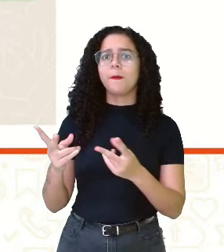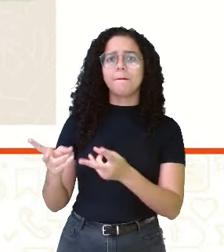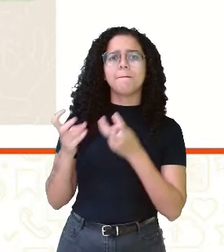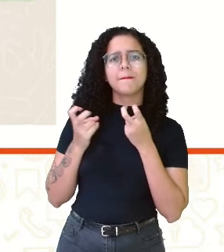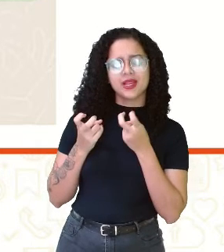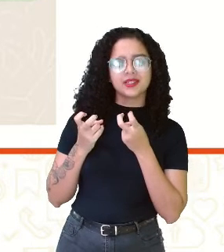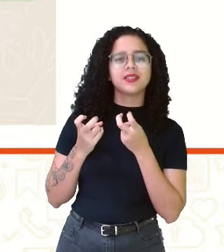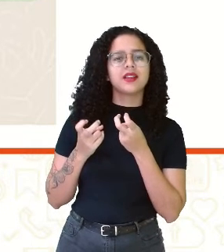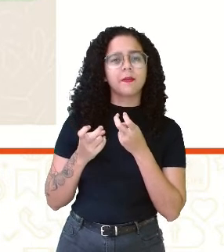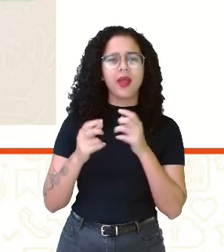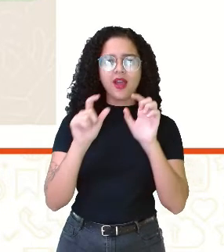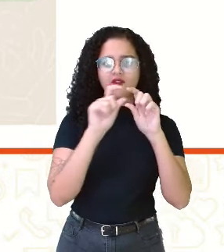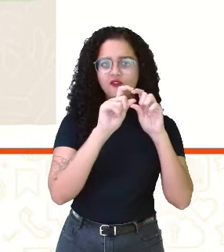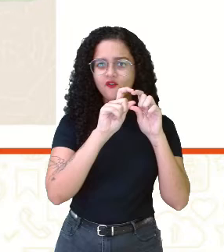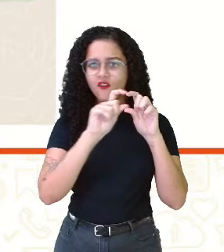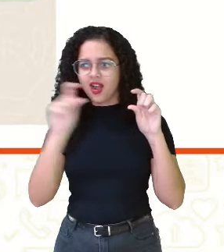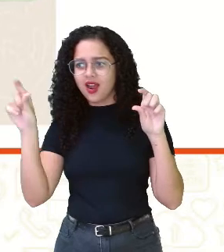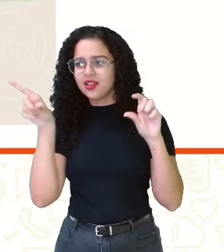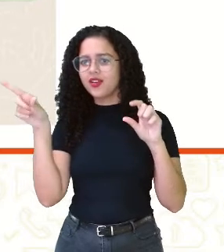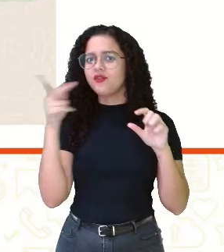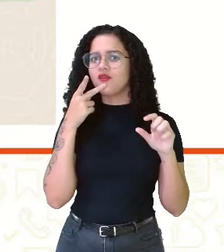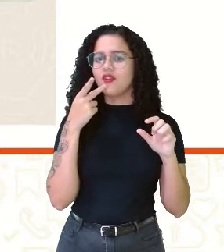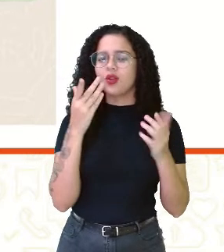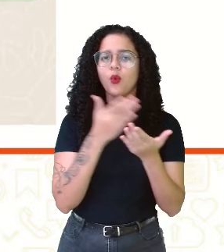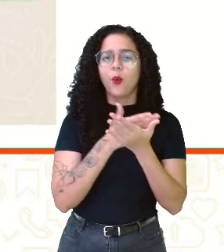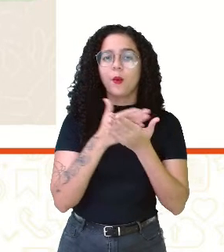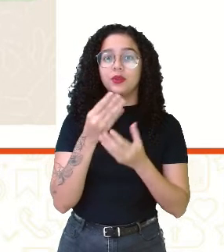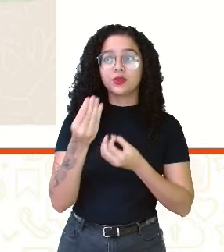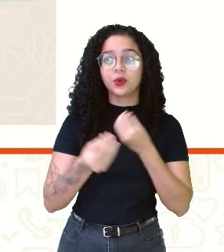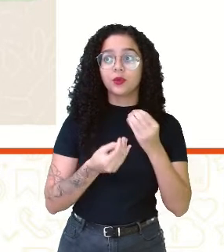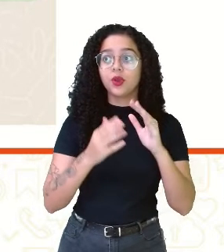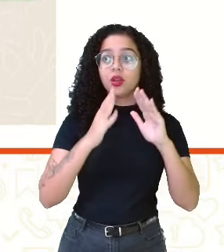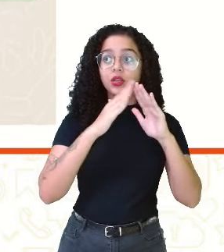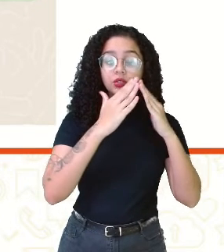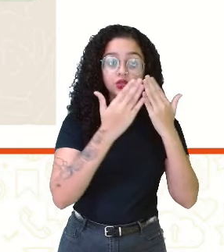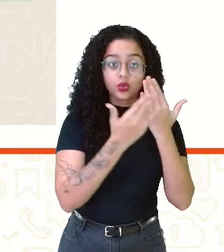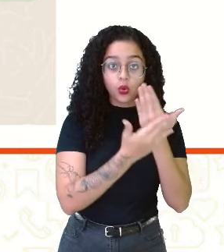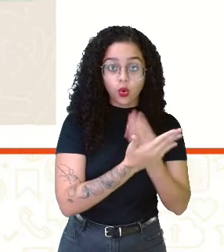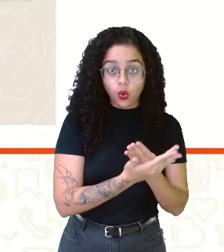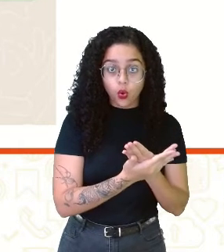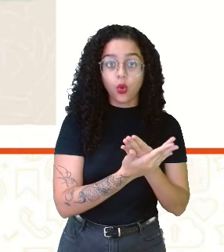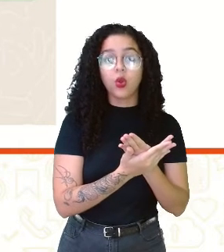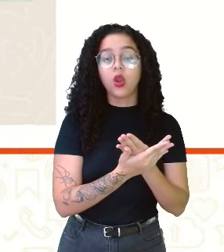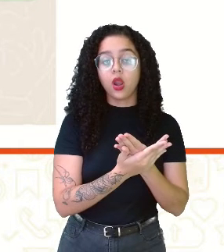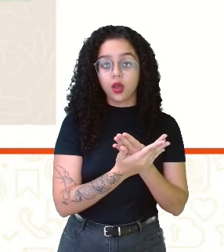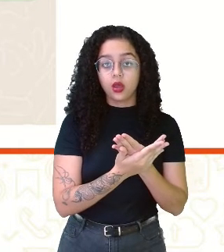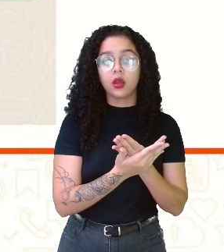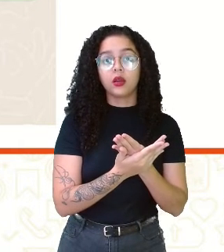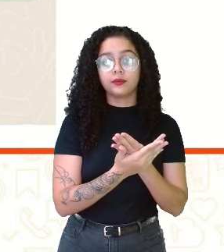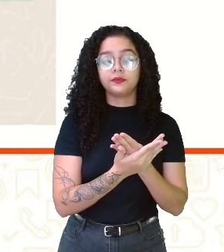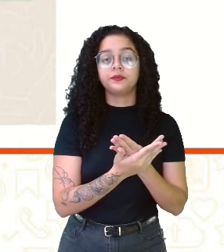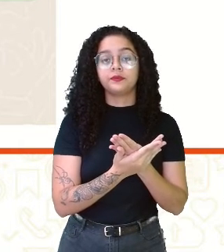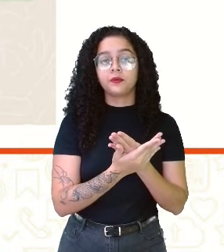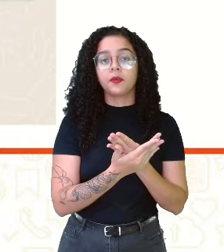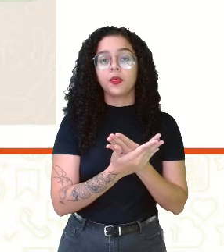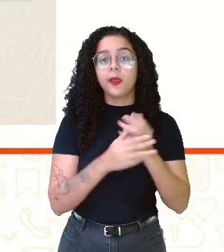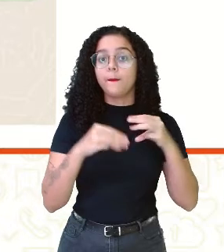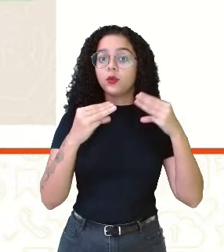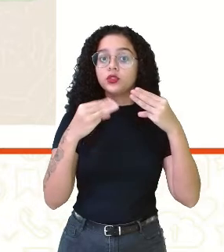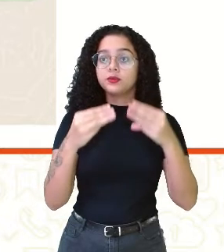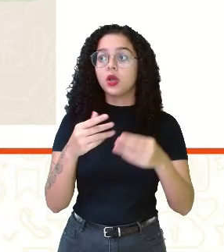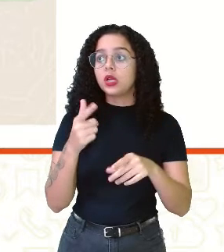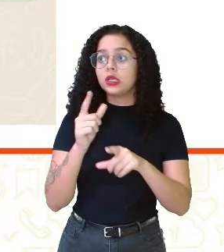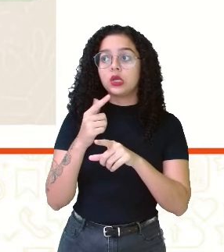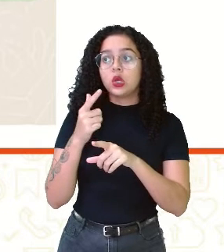Perceba a frase que ele diz no início. Escola municipal, sair, não conseguir, como?